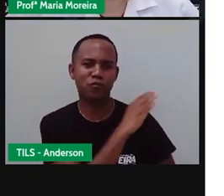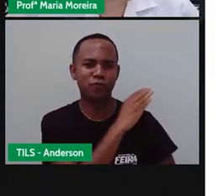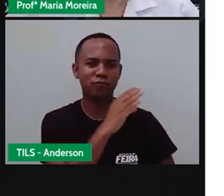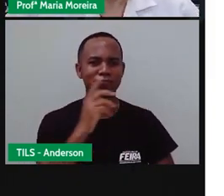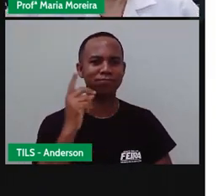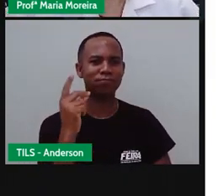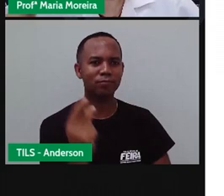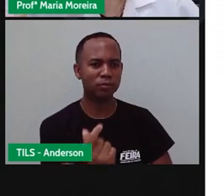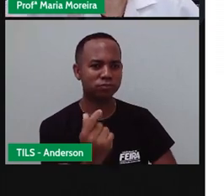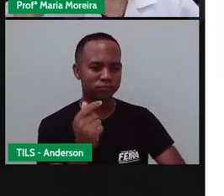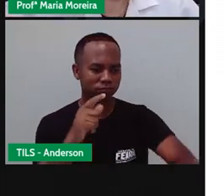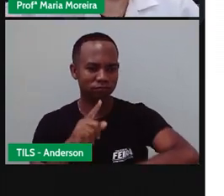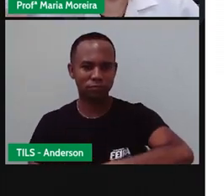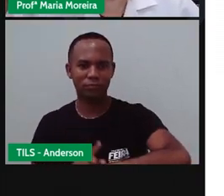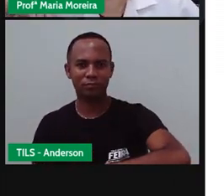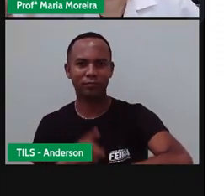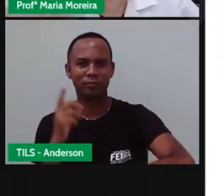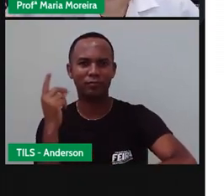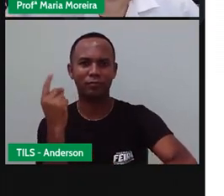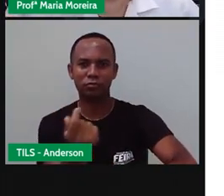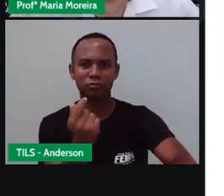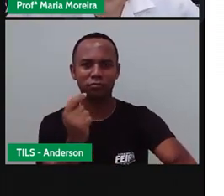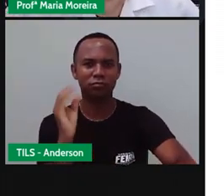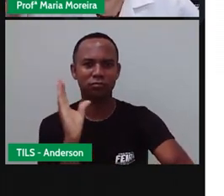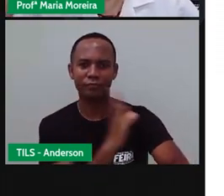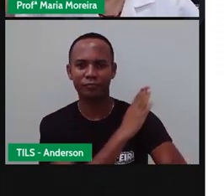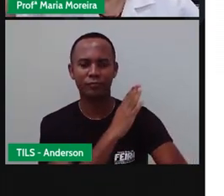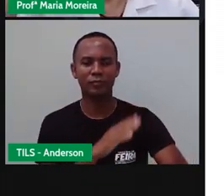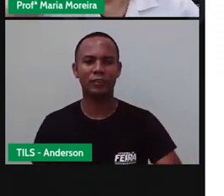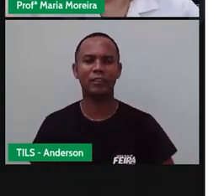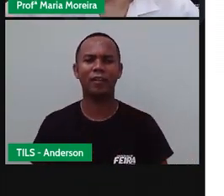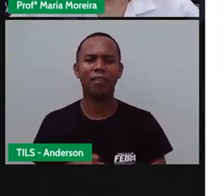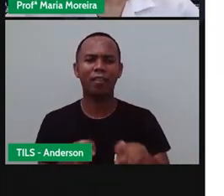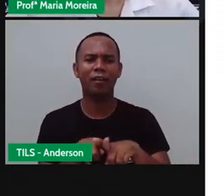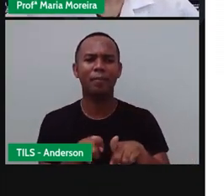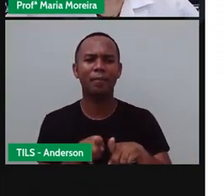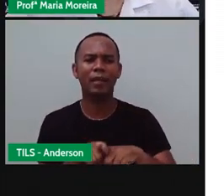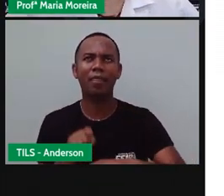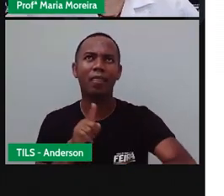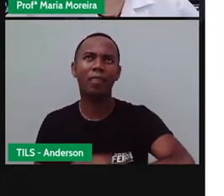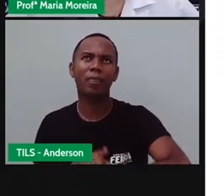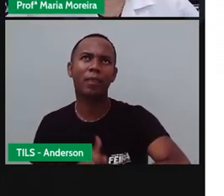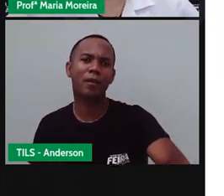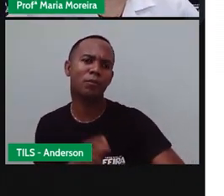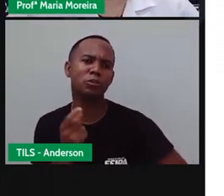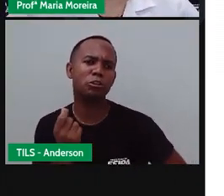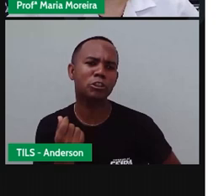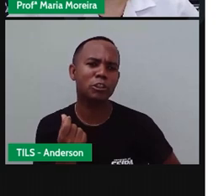Isso. E a expressão O tempo é dinheiro. Já?